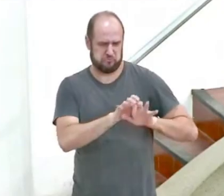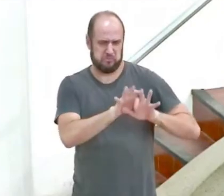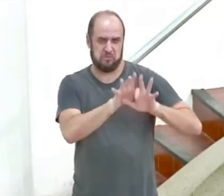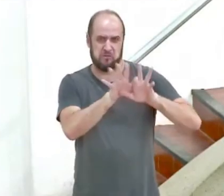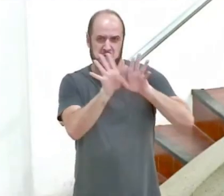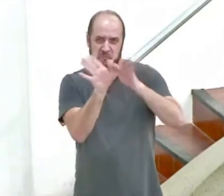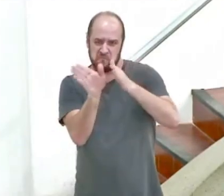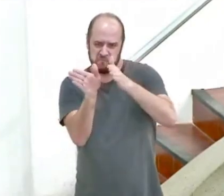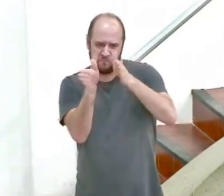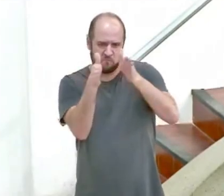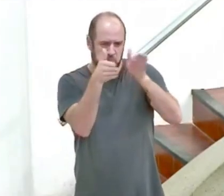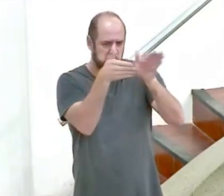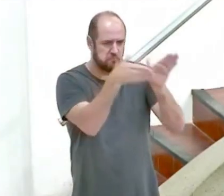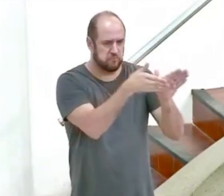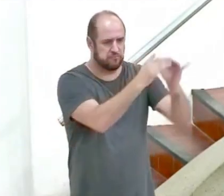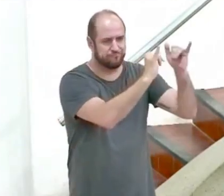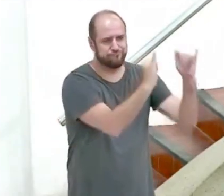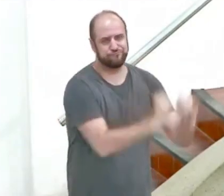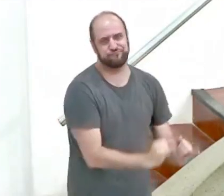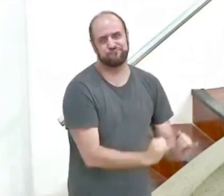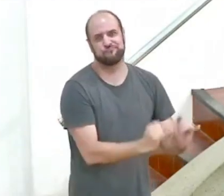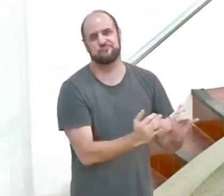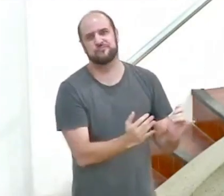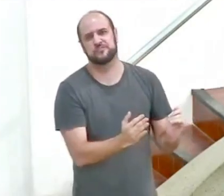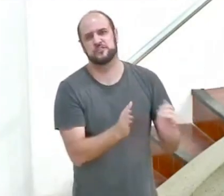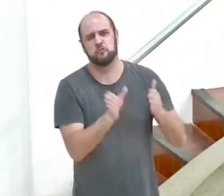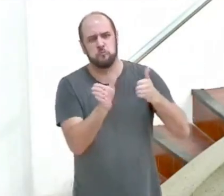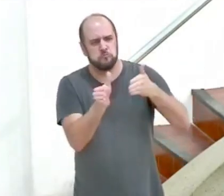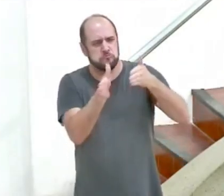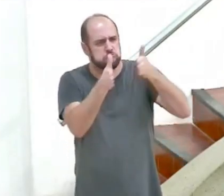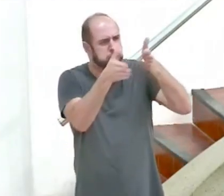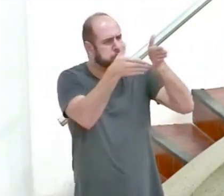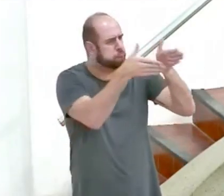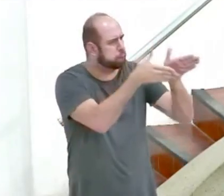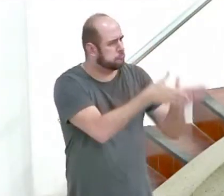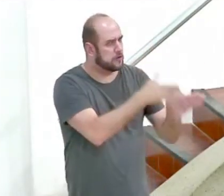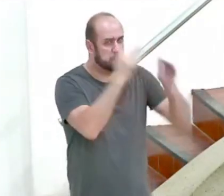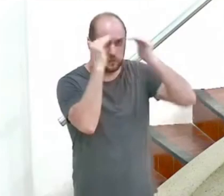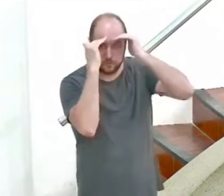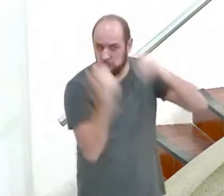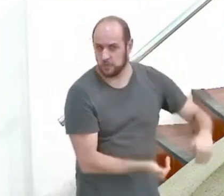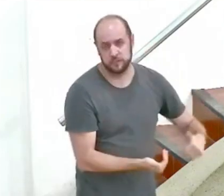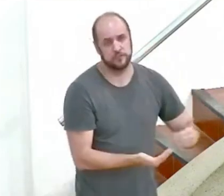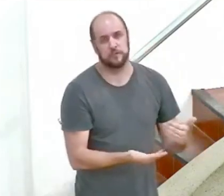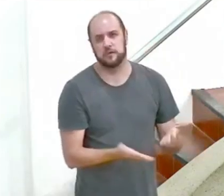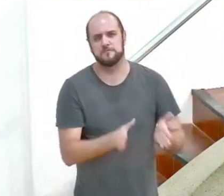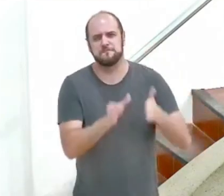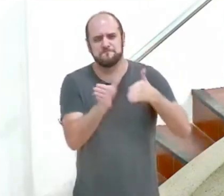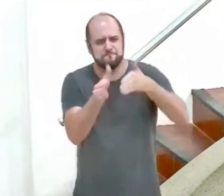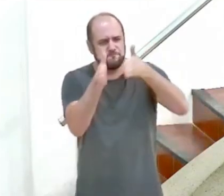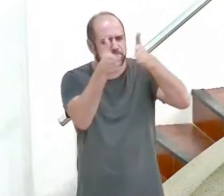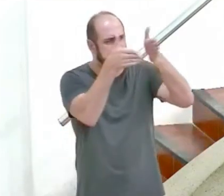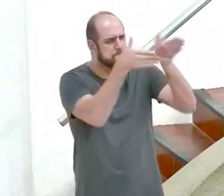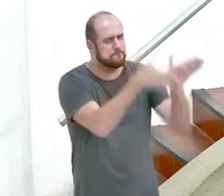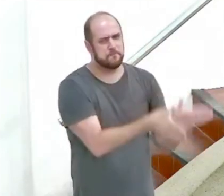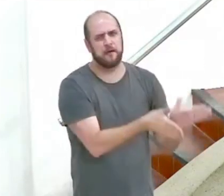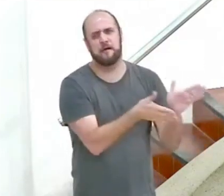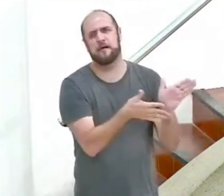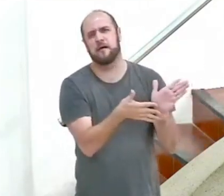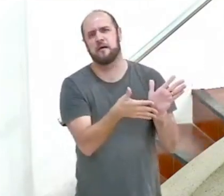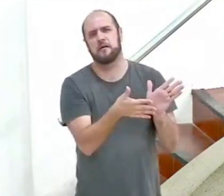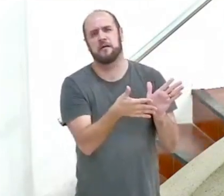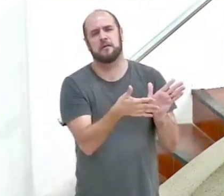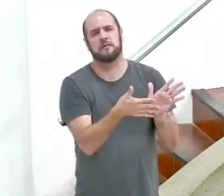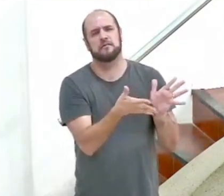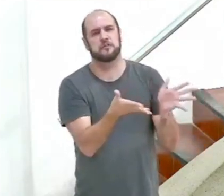ela para a idolatria, direcionando ela para a desobediência, direcionando ela para